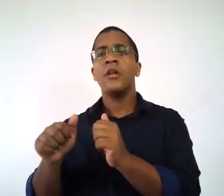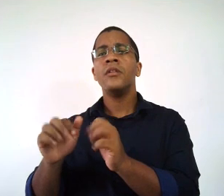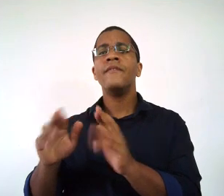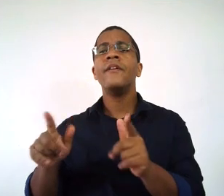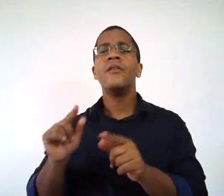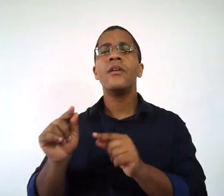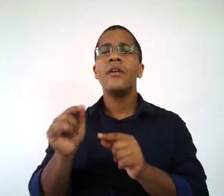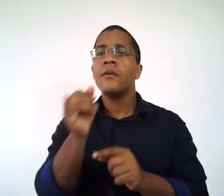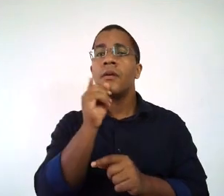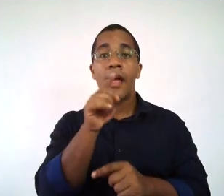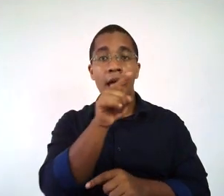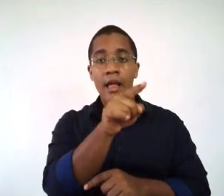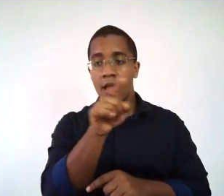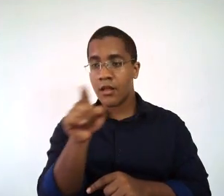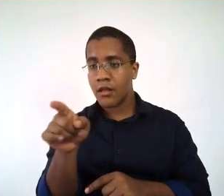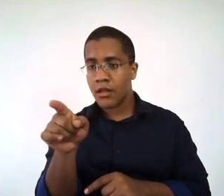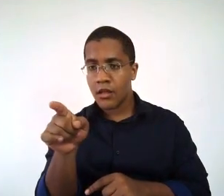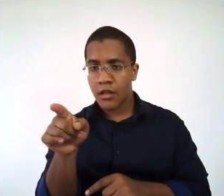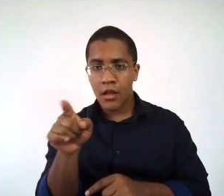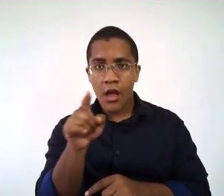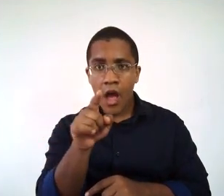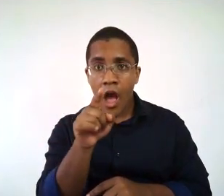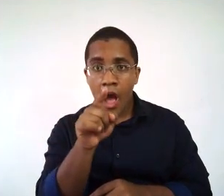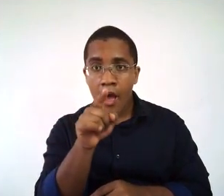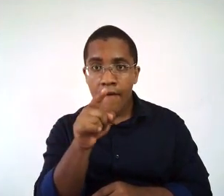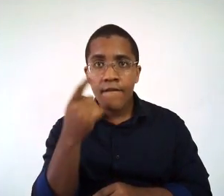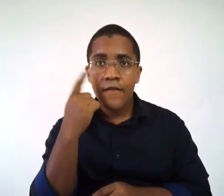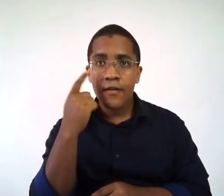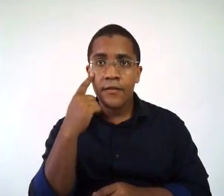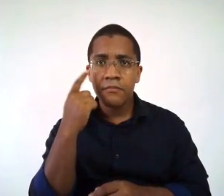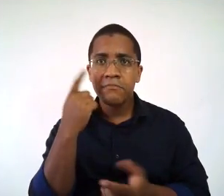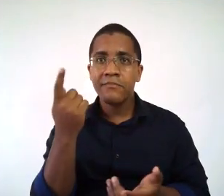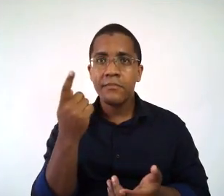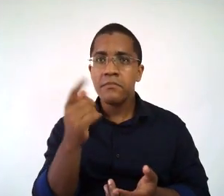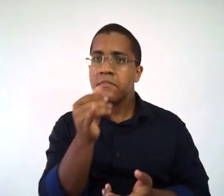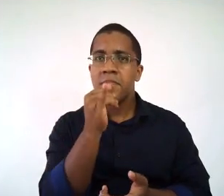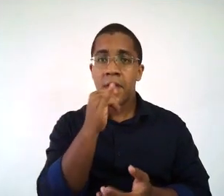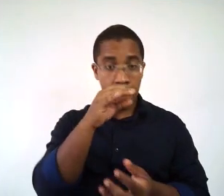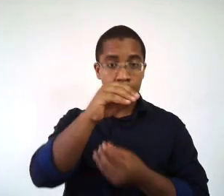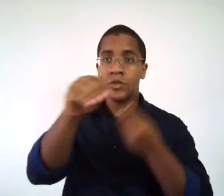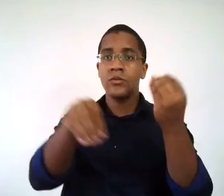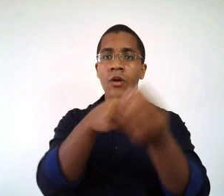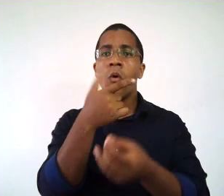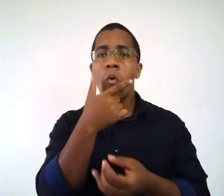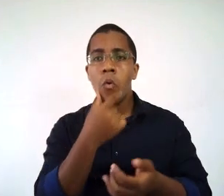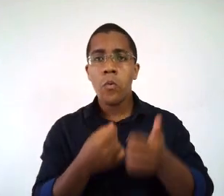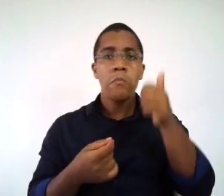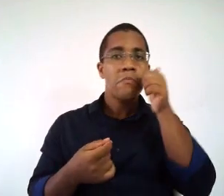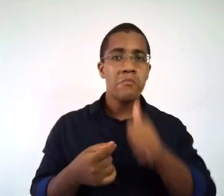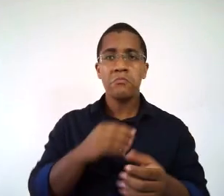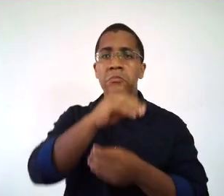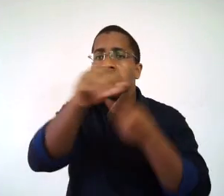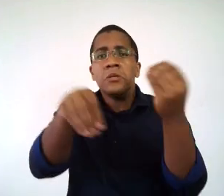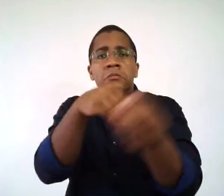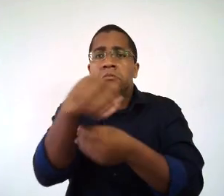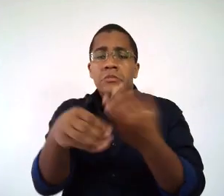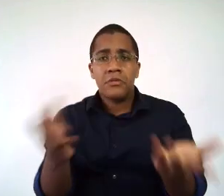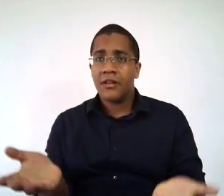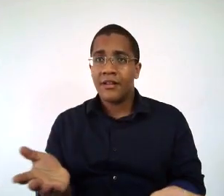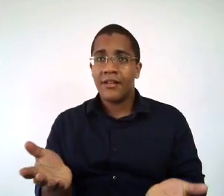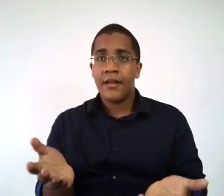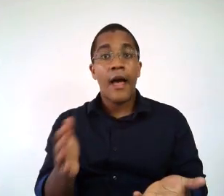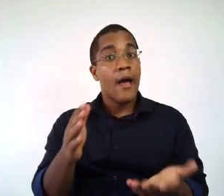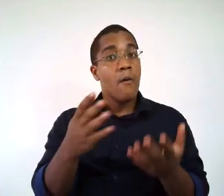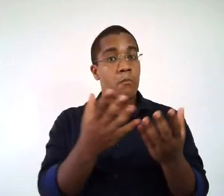coisa, eu não tenho distinção de gêneros. A maioria dos esportes não se joga de forma